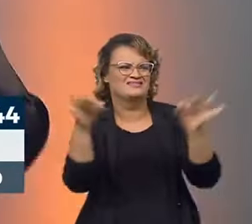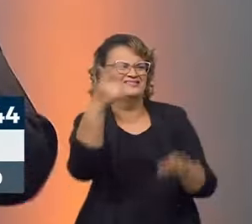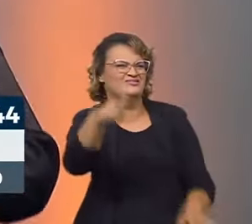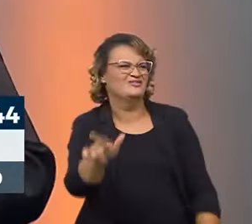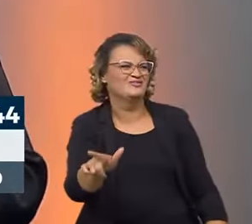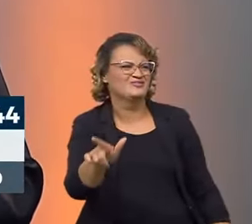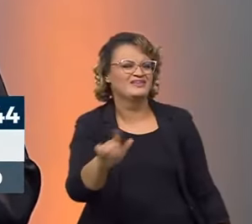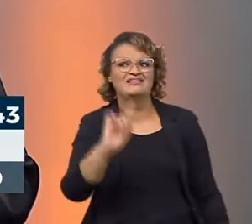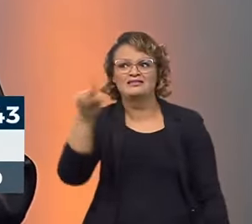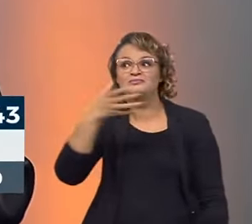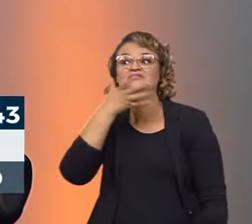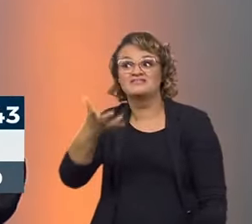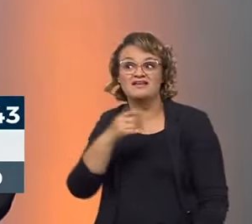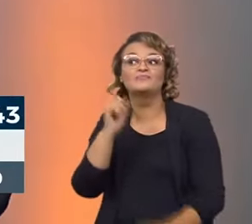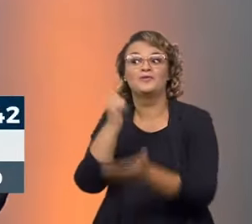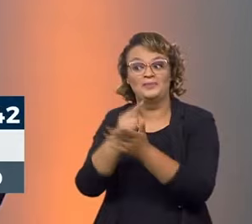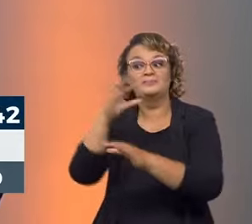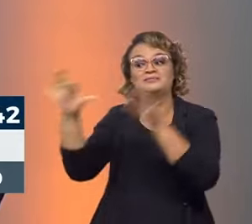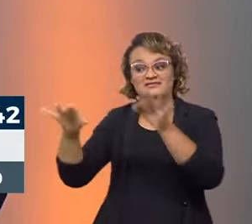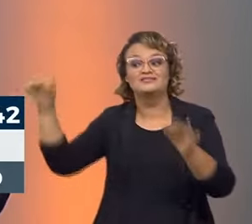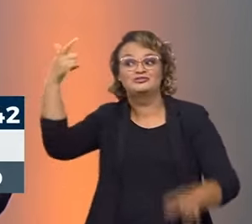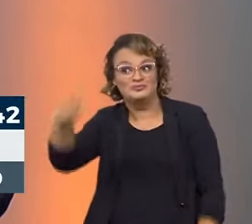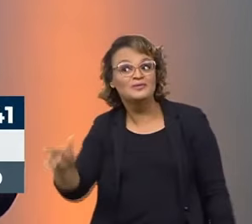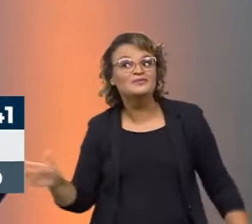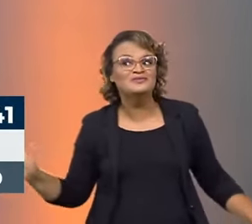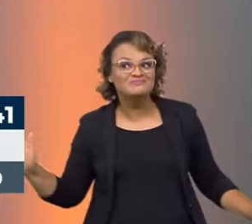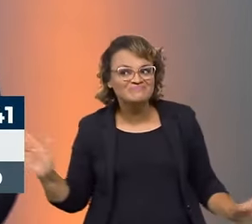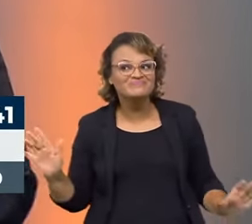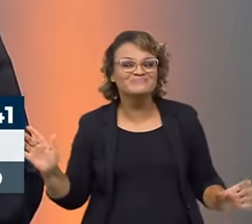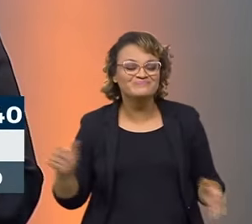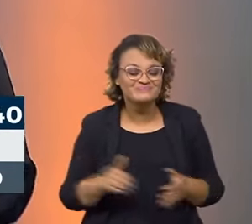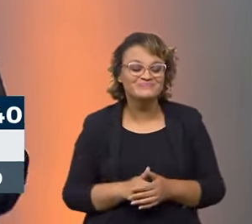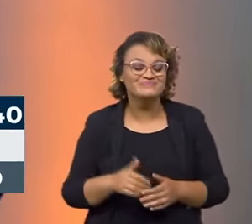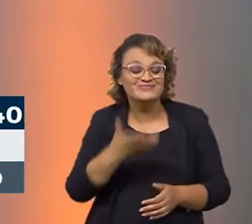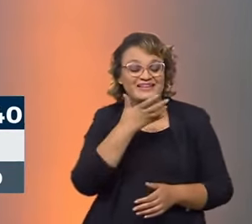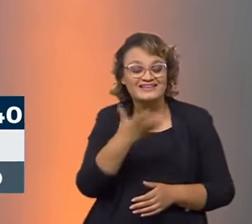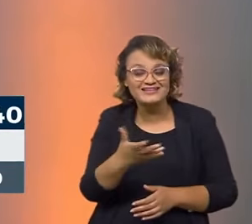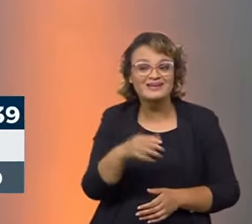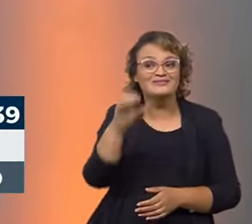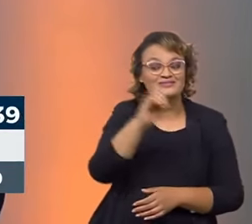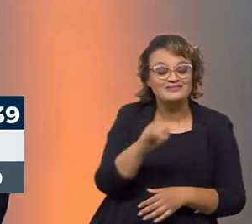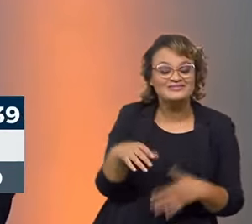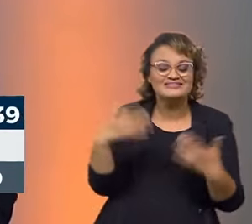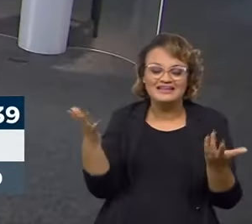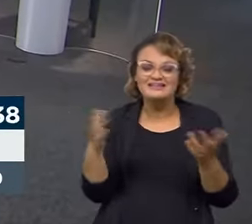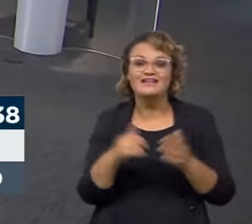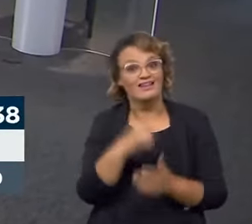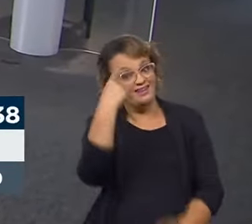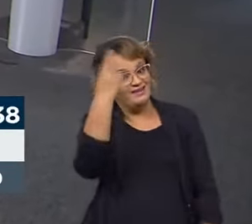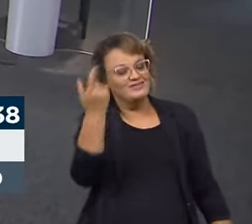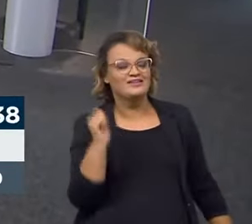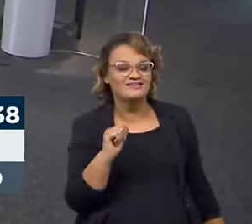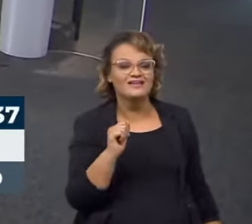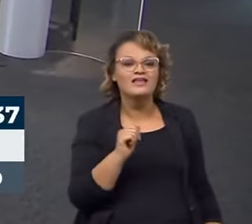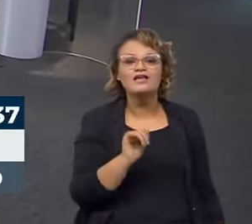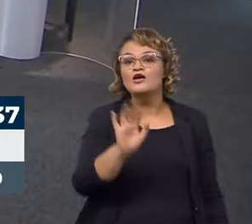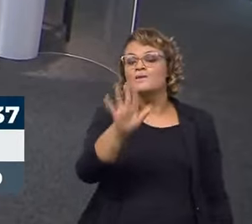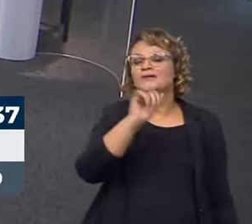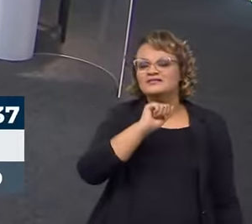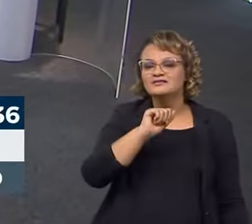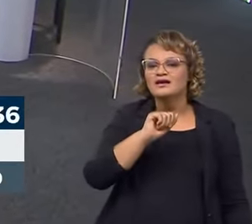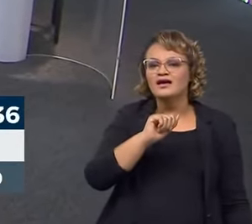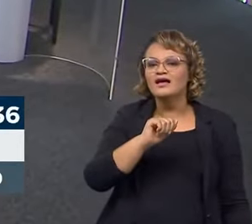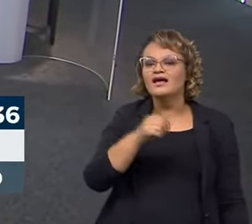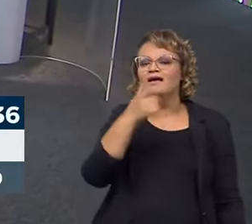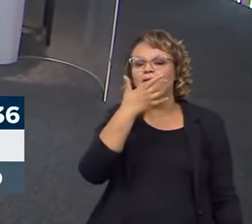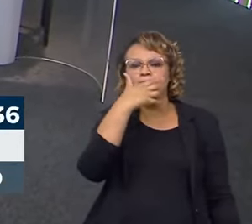Daqui a pouco o Papai Noel também começa a produção para levar os brinquedos. aí, a gente tem que lembrar. Mas o importante é a gente pensar que